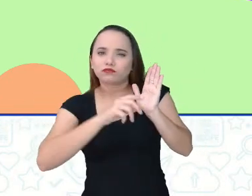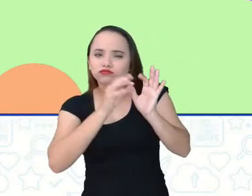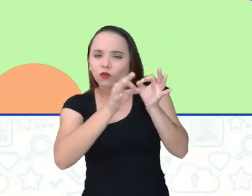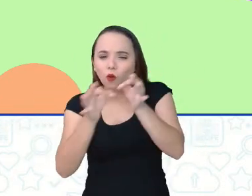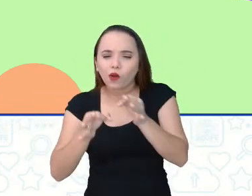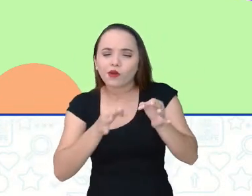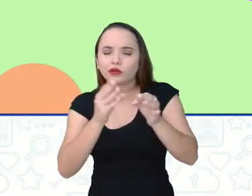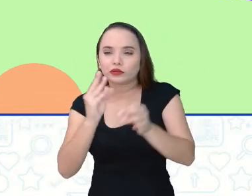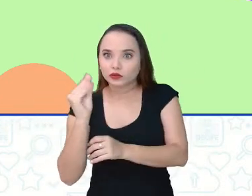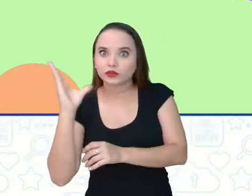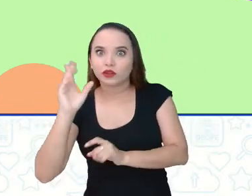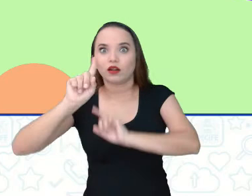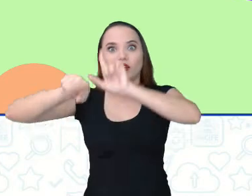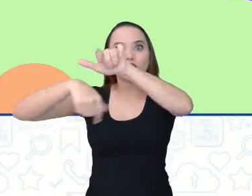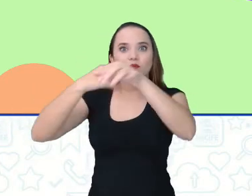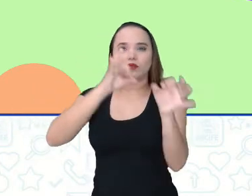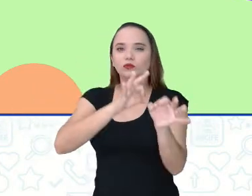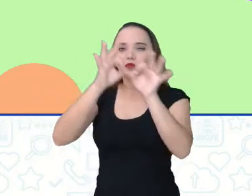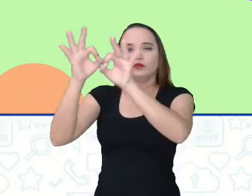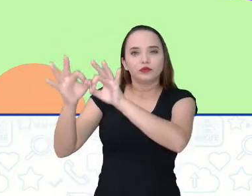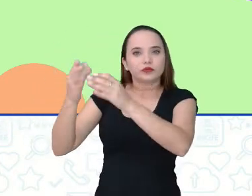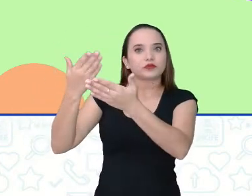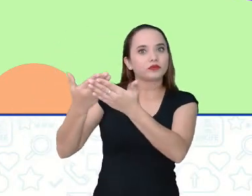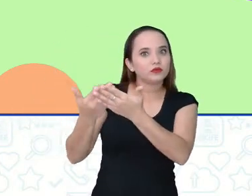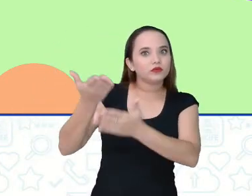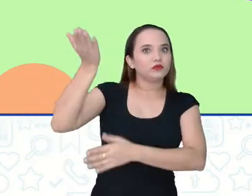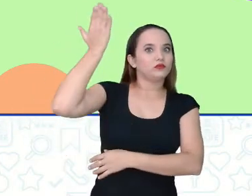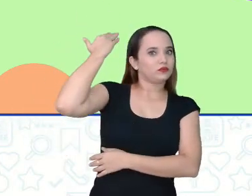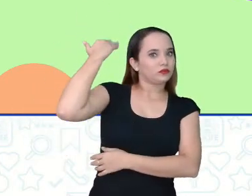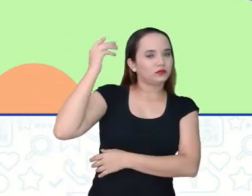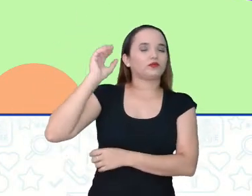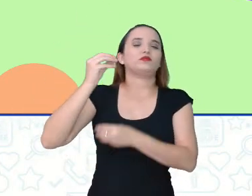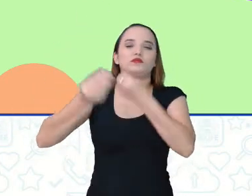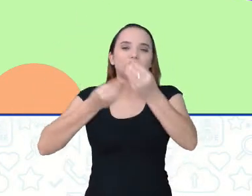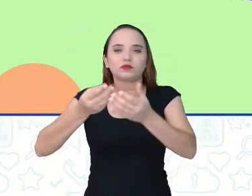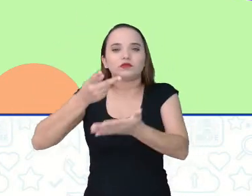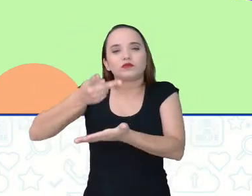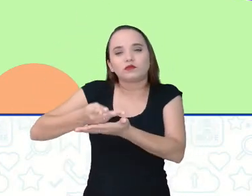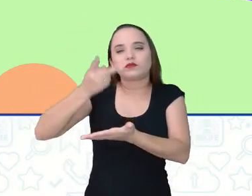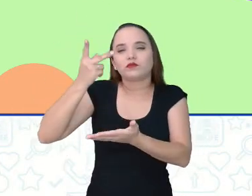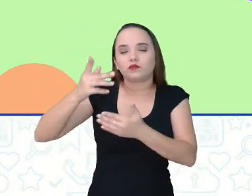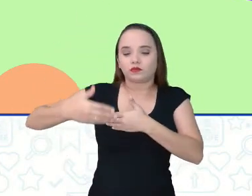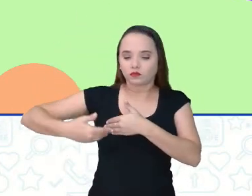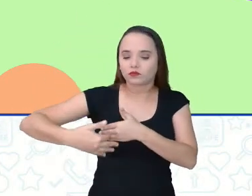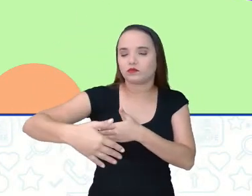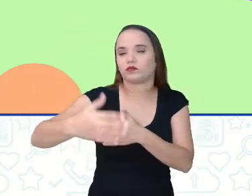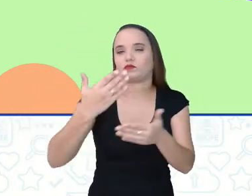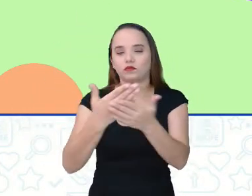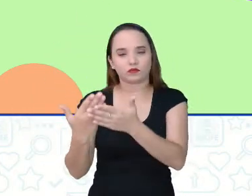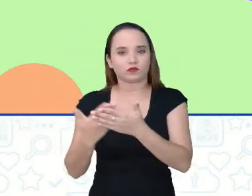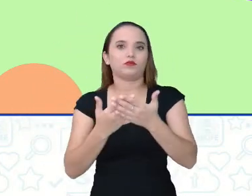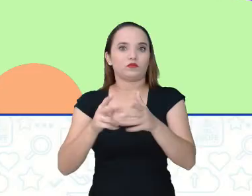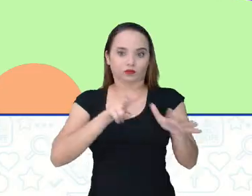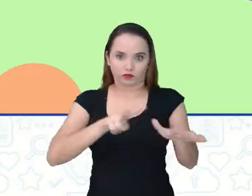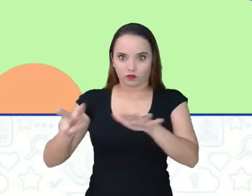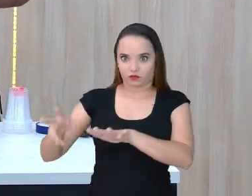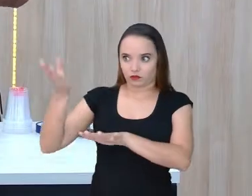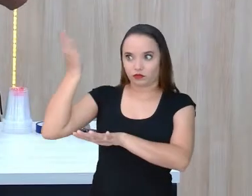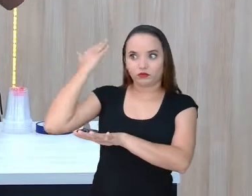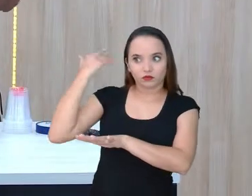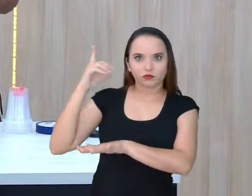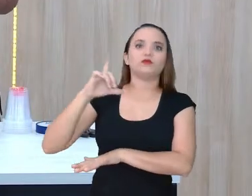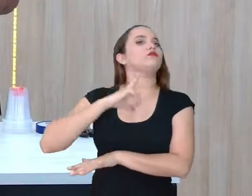quando a aula acabar. E ver como é que foi que aconteceu. Toda a aula, quando você assistia essa aula da semana passada,